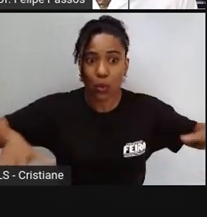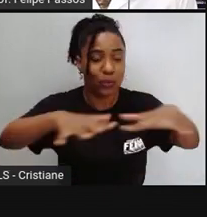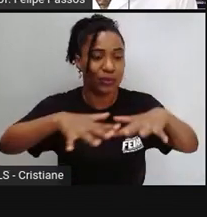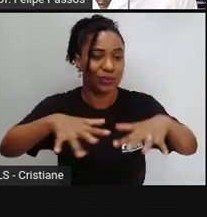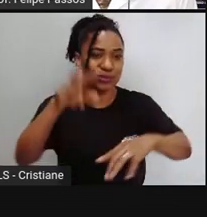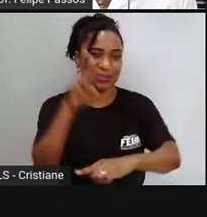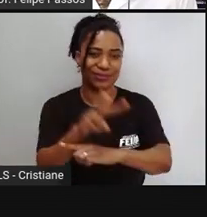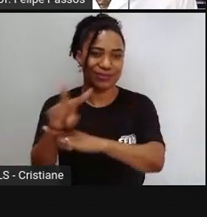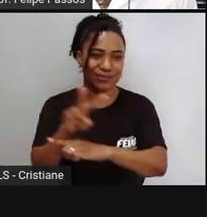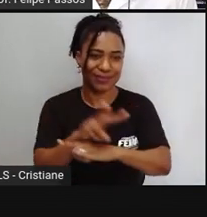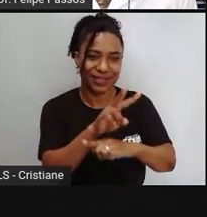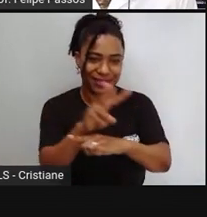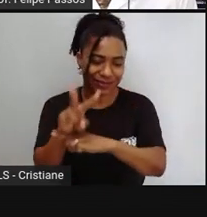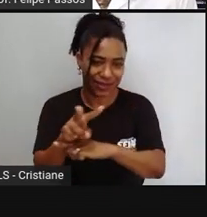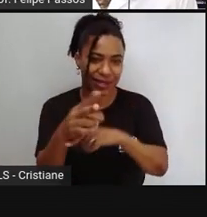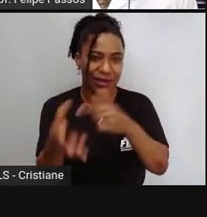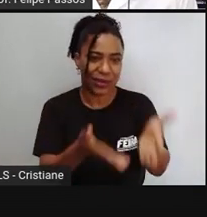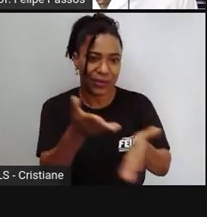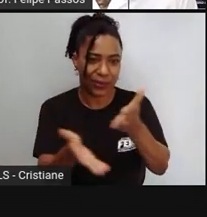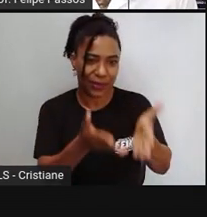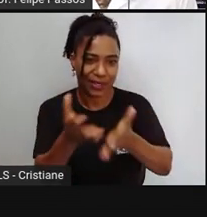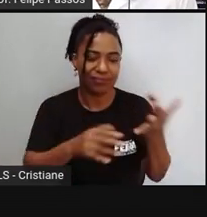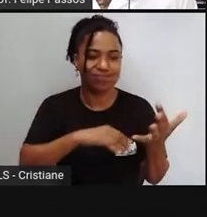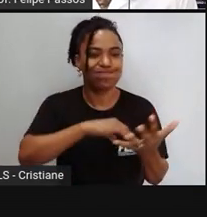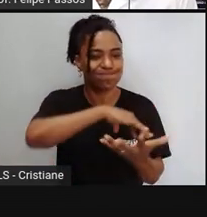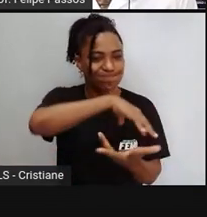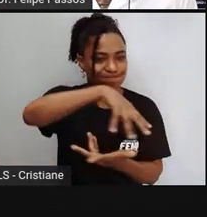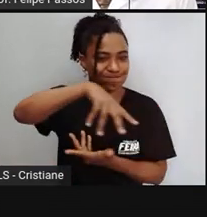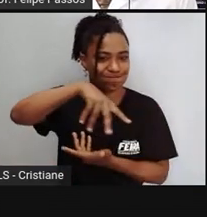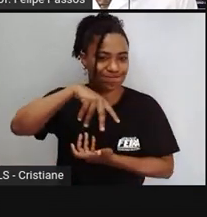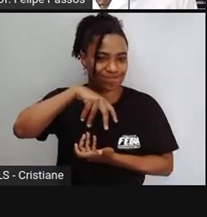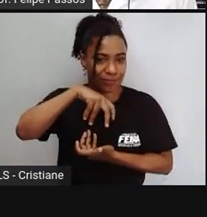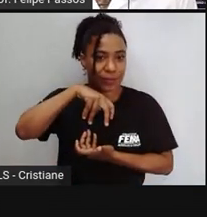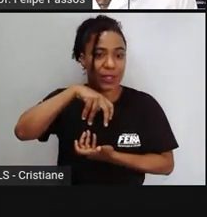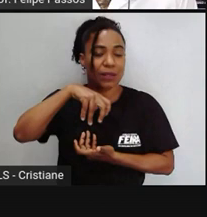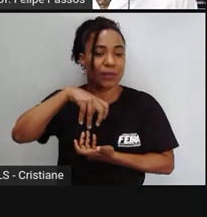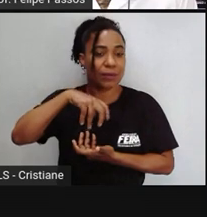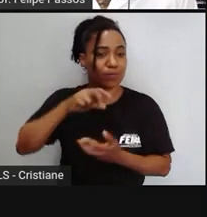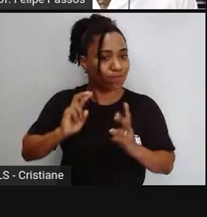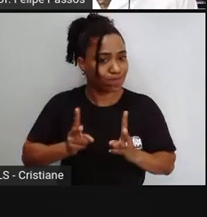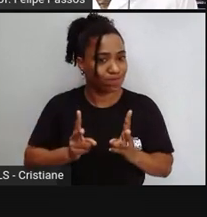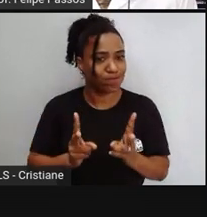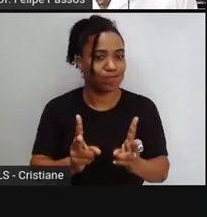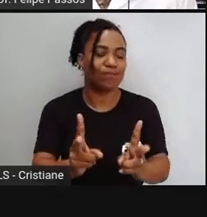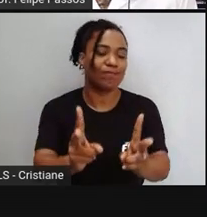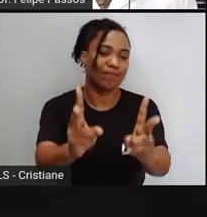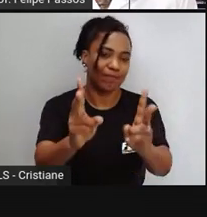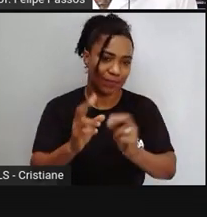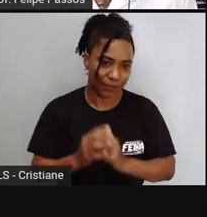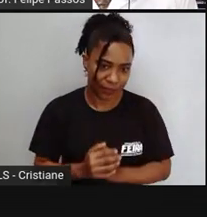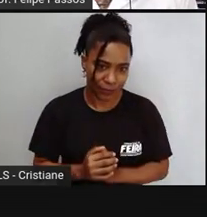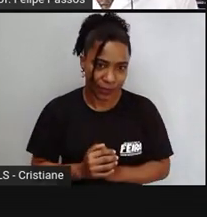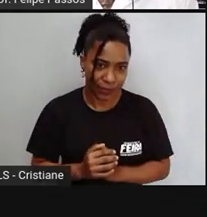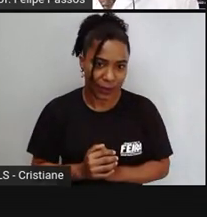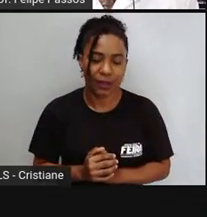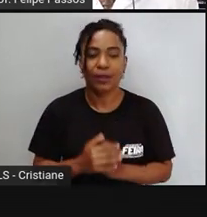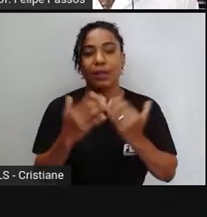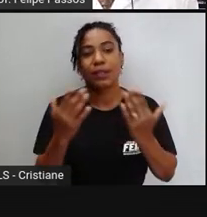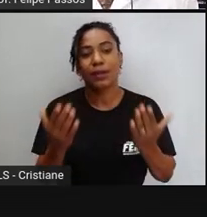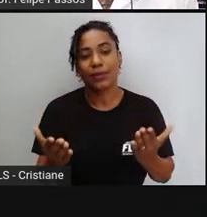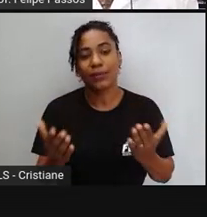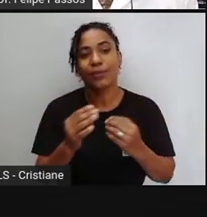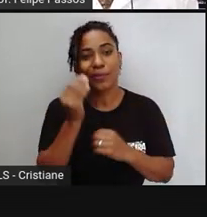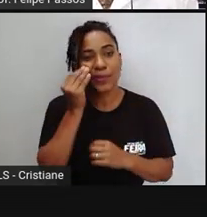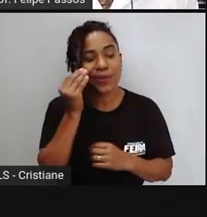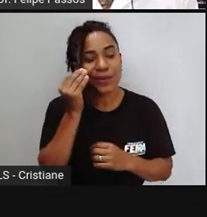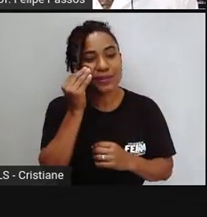as presentes e futuras gerações. Ou seja, este é o